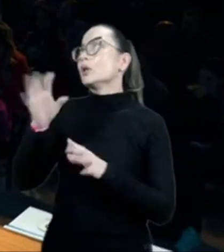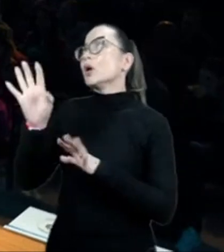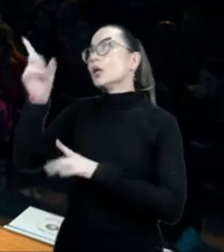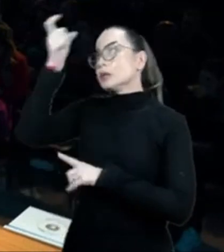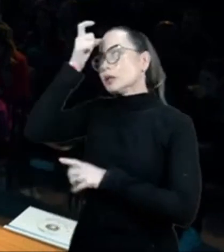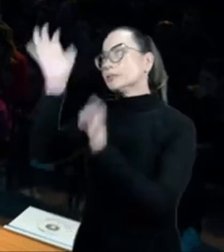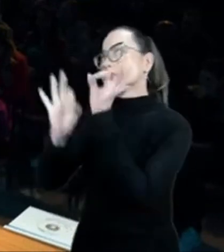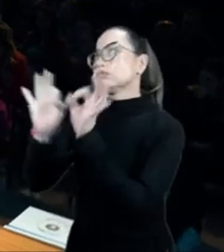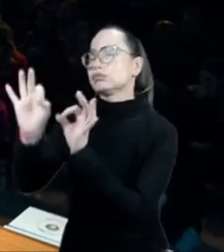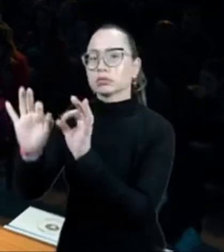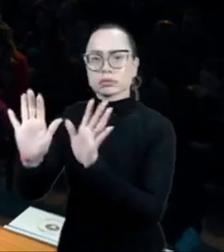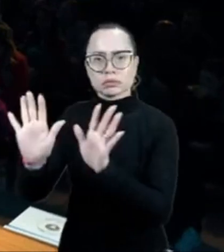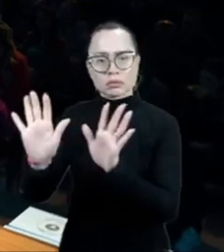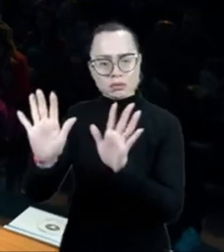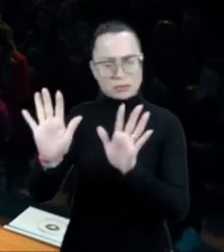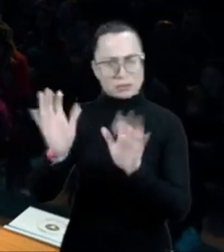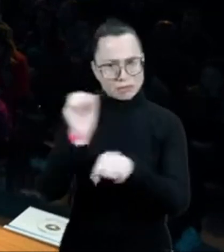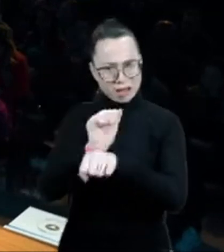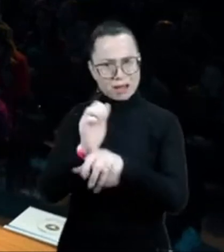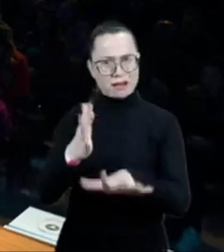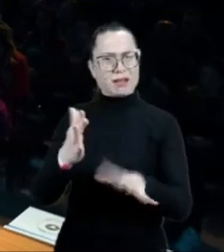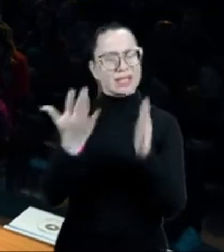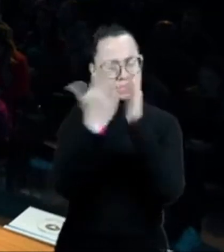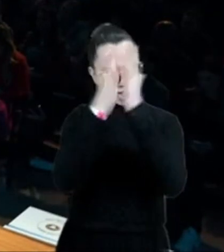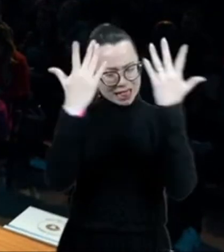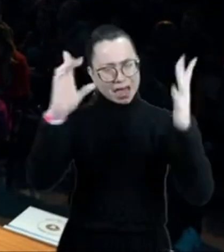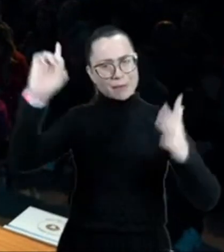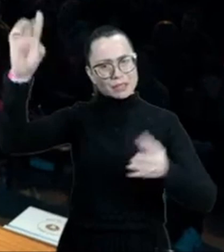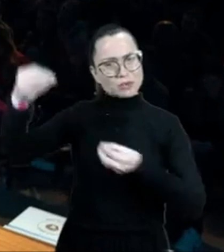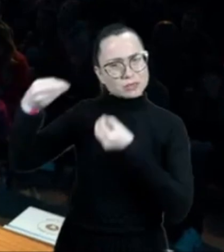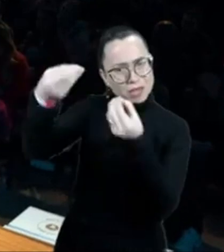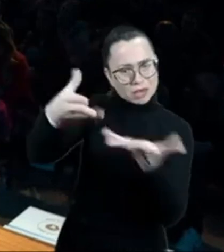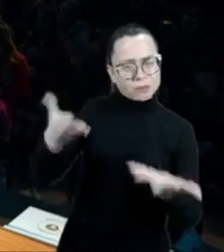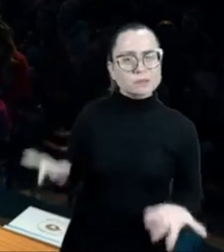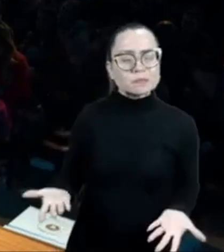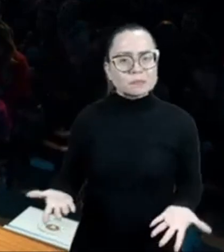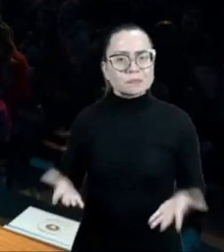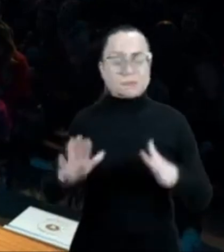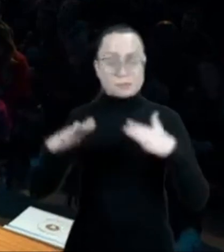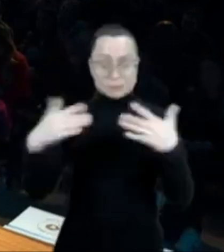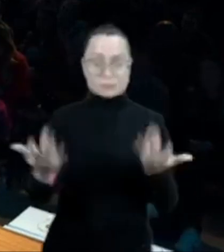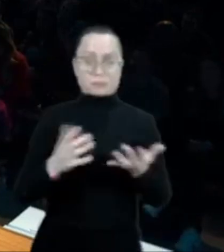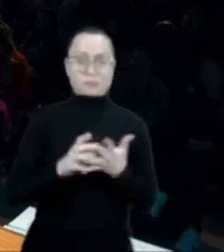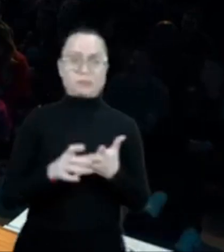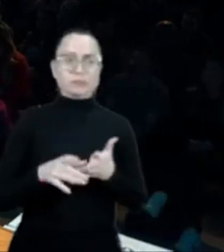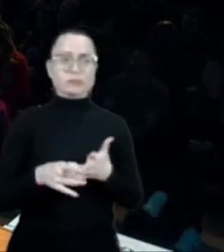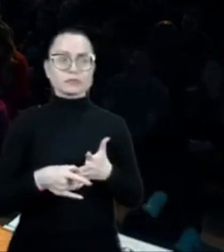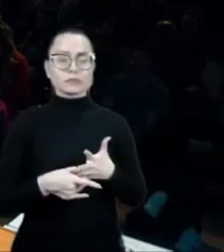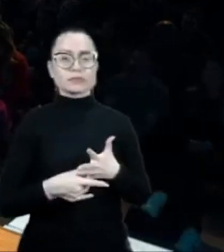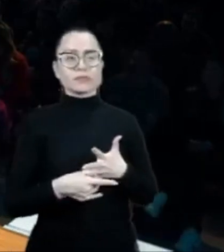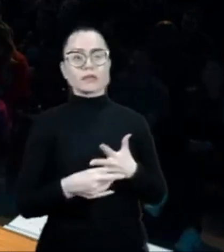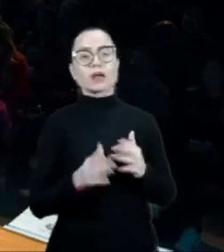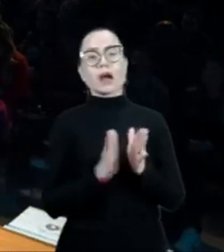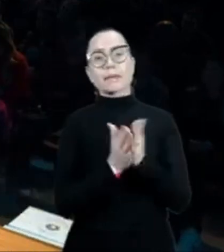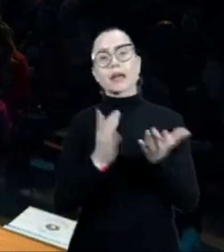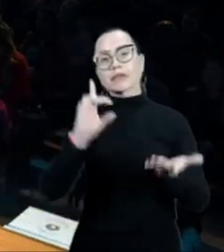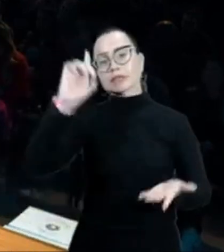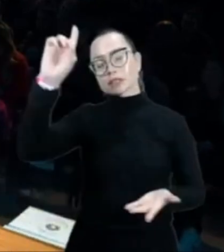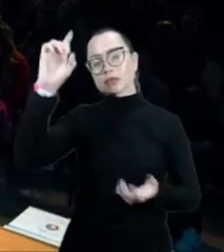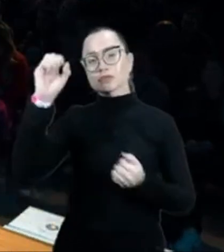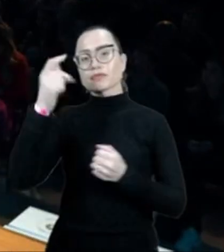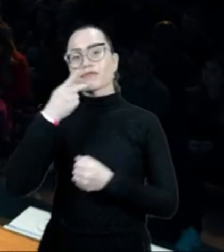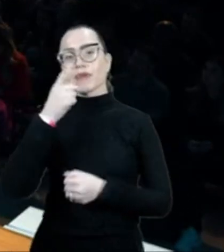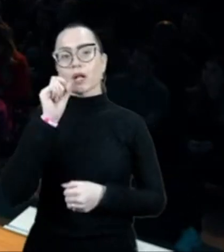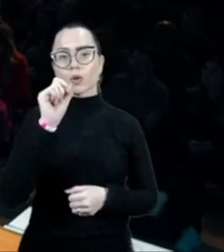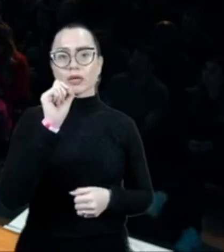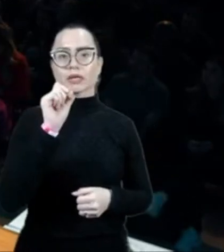celebra o que Deus já fez, então, esse texto deixa claro que na Macedônia não foi fácil, e eu quero agora